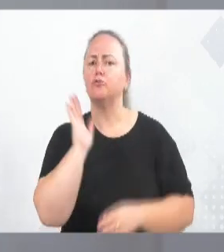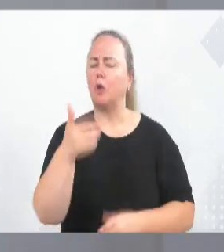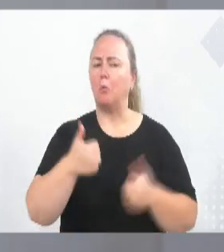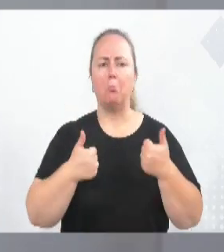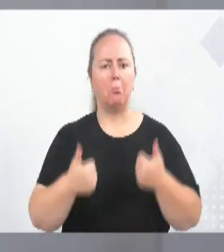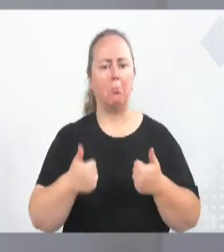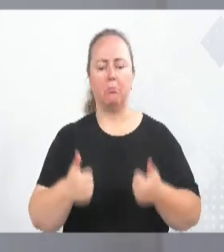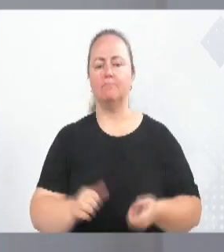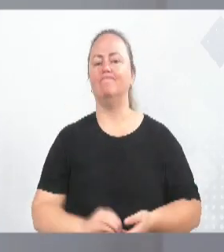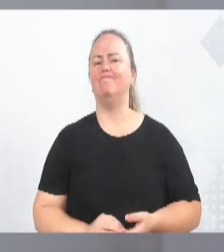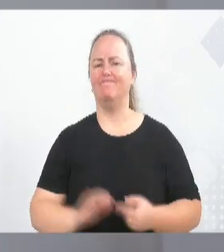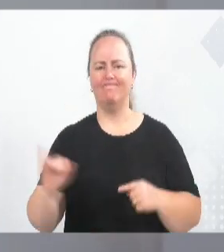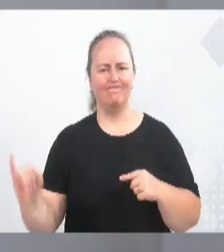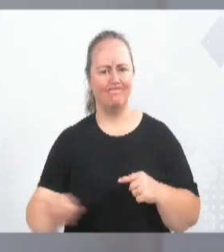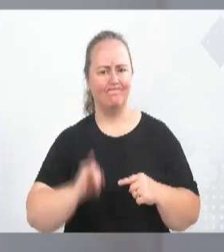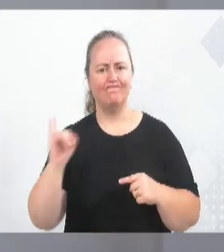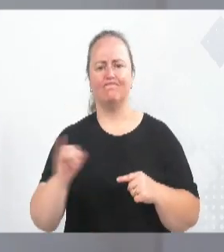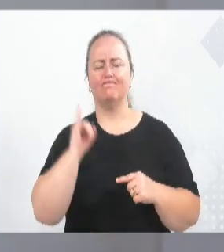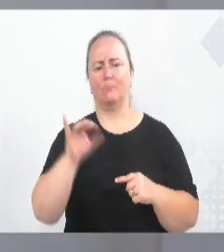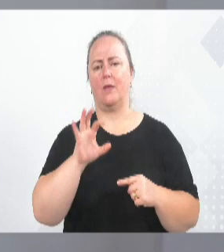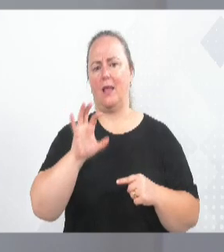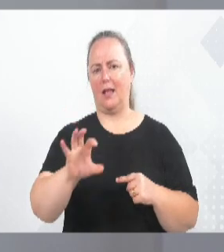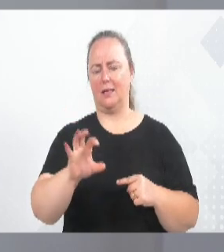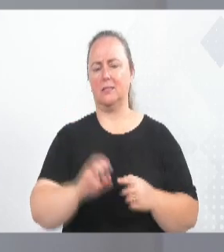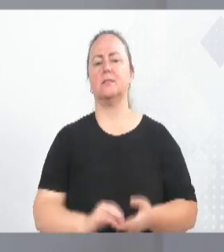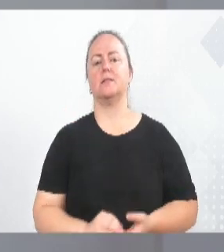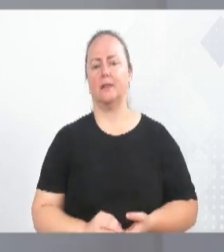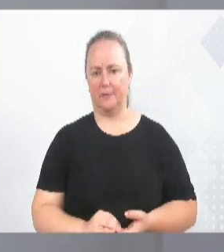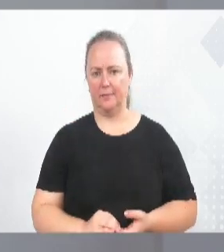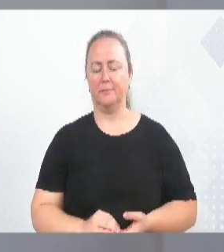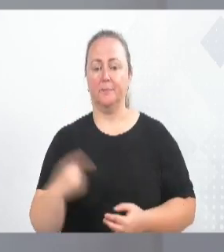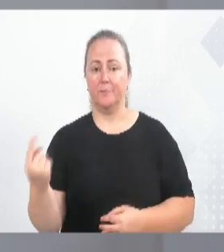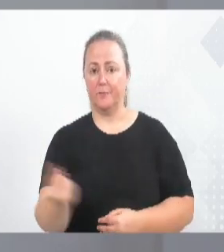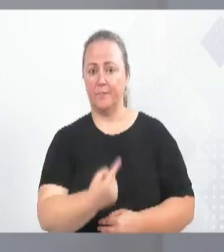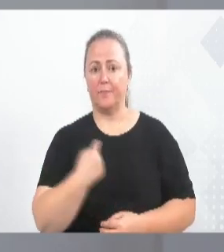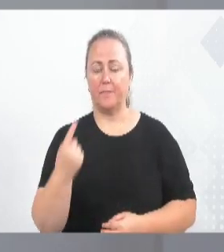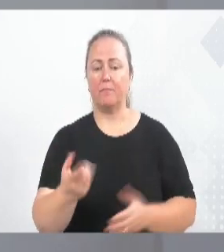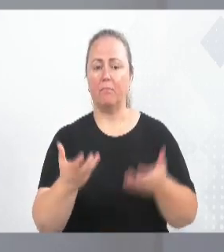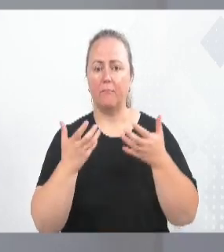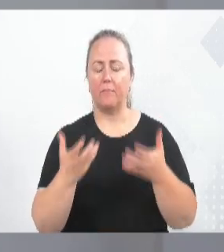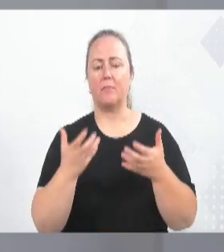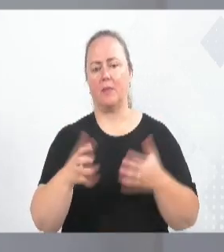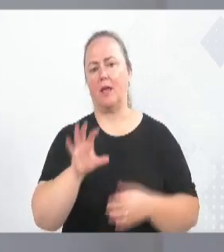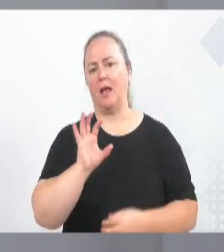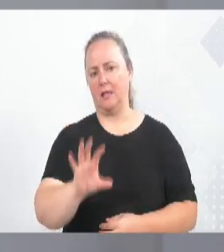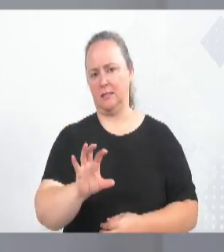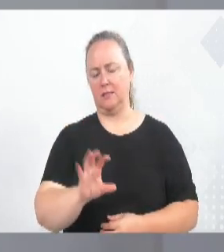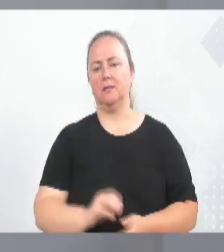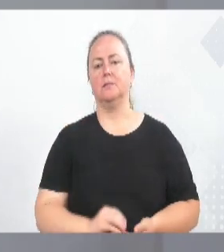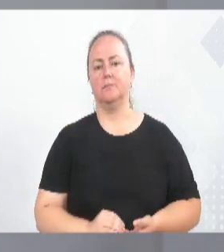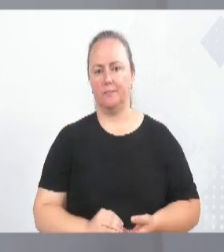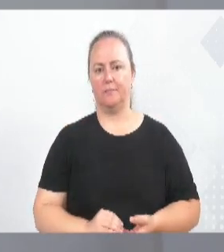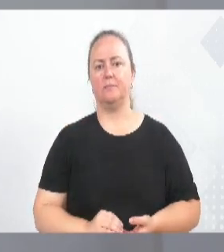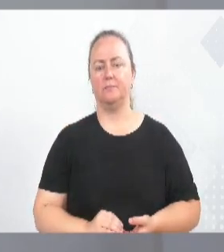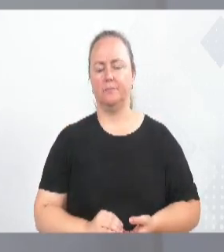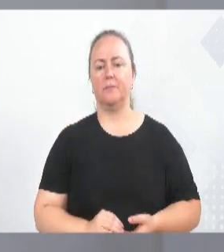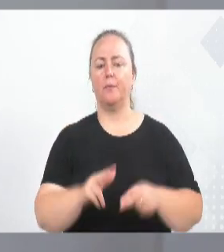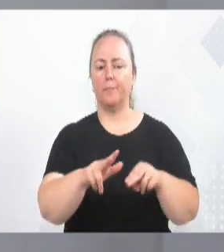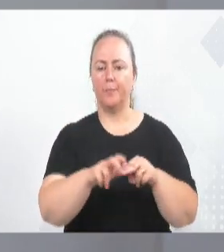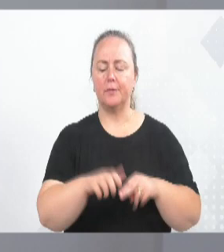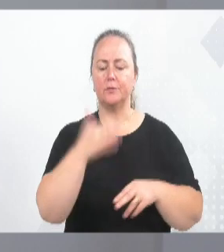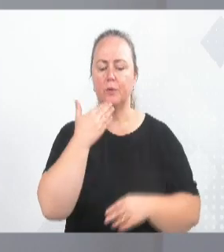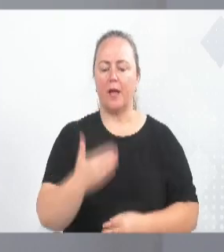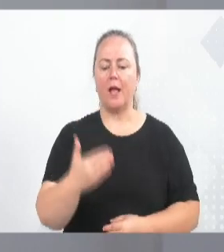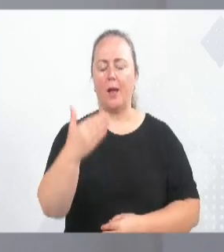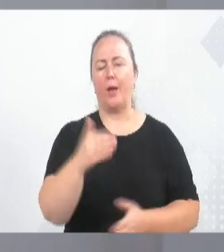Isso é extremamente importante e a gente, de fato, quer e gostaria que isso aconteça. Então, leva aqui o elogio ao secretário e a